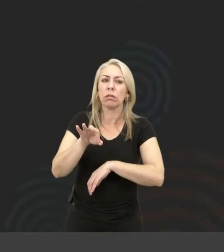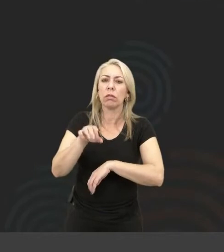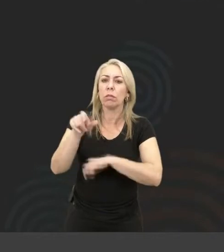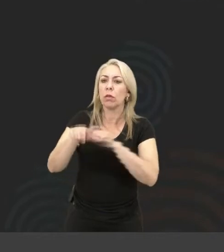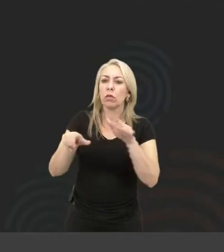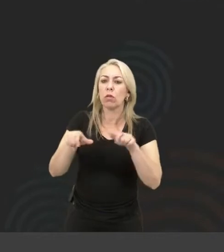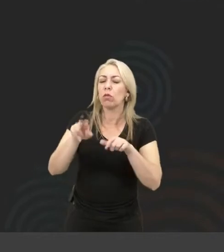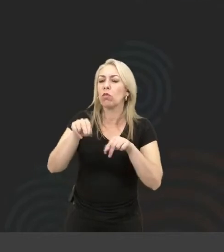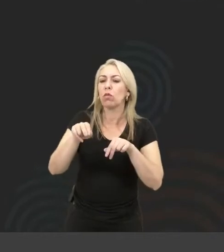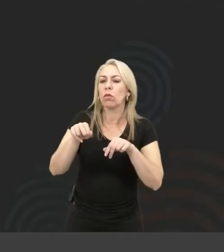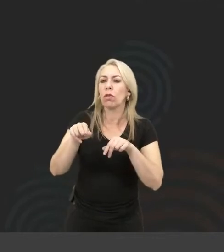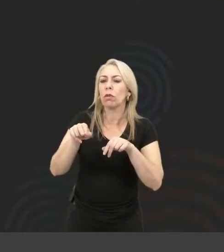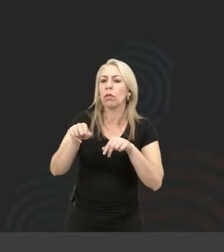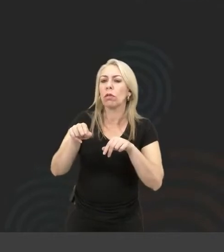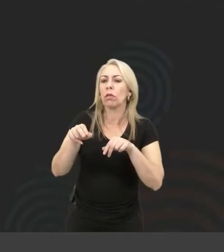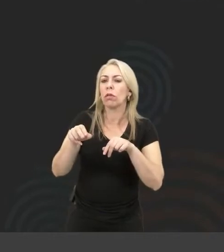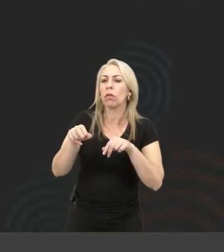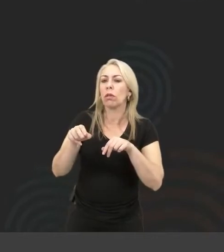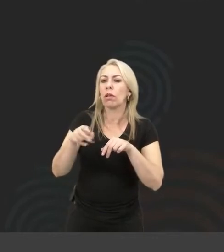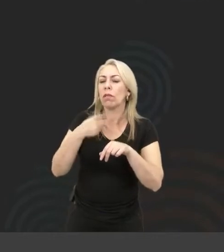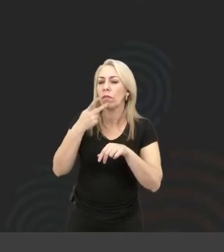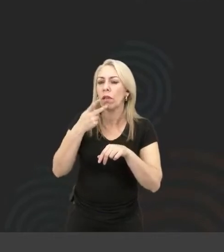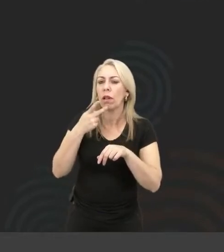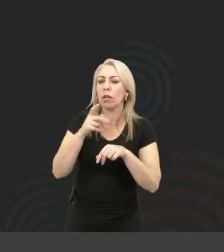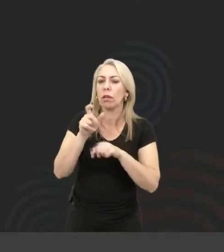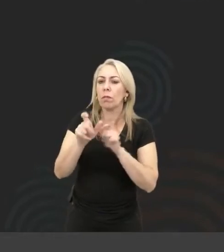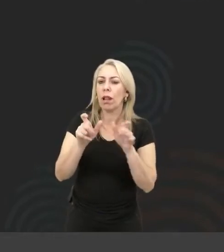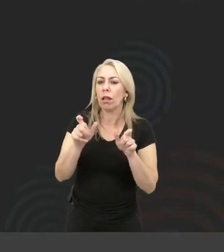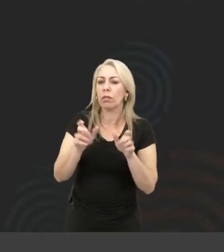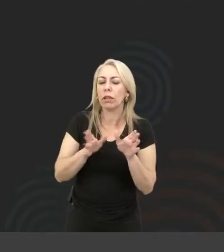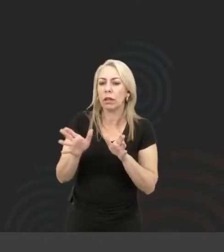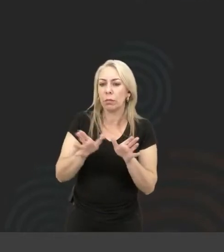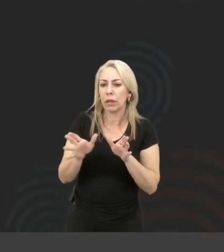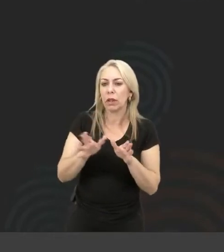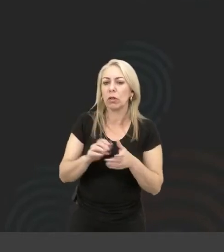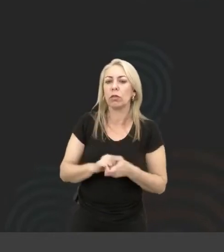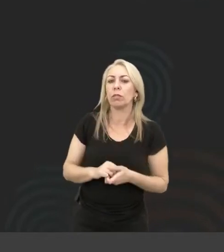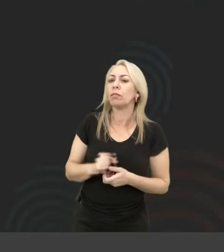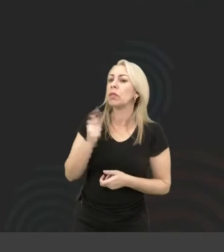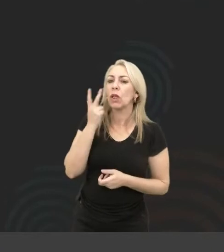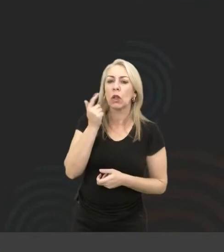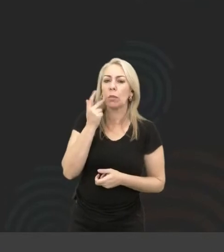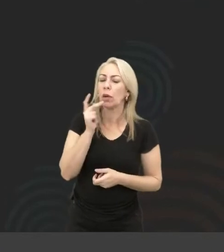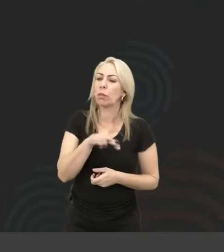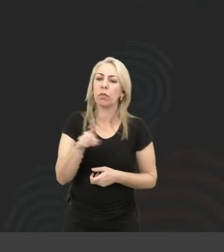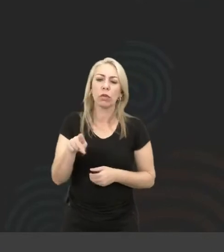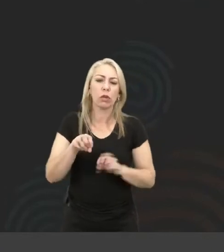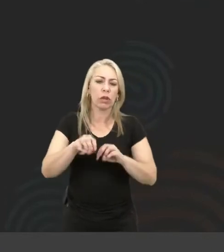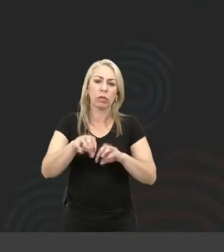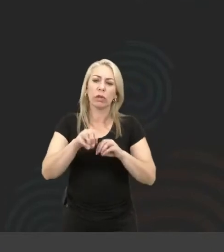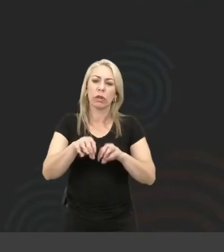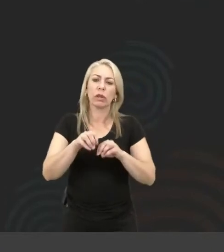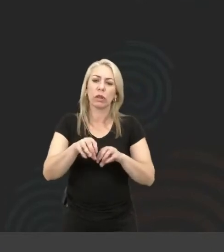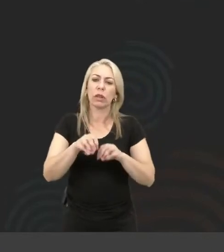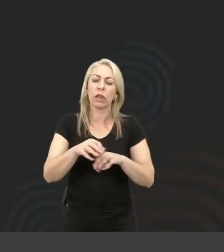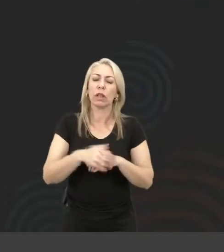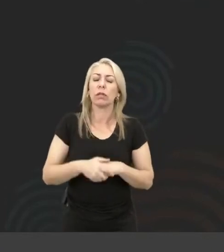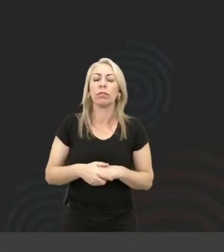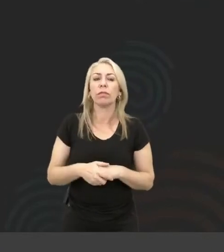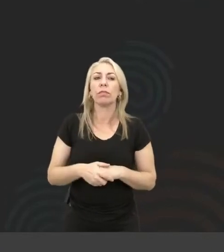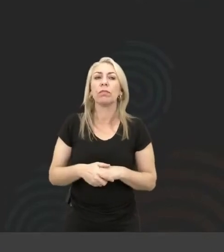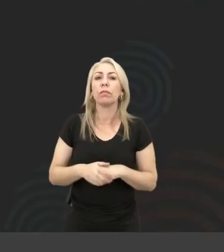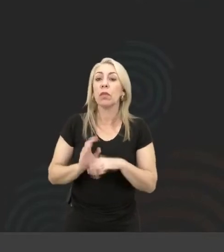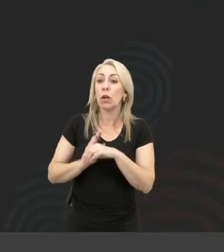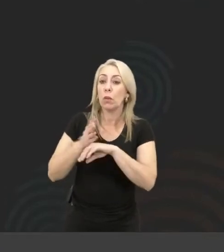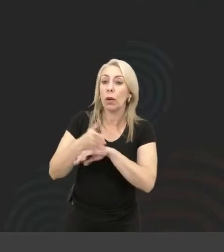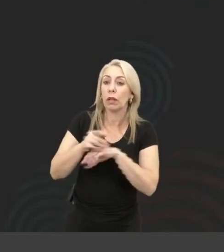vocês nunca ouviram falar na palavra acessibilidade. Tá, é normal. O professor, quando vai dar aula, geralmente, quando eu